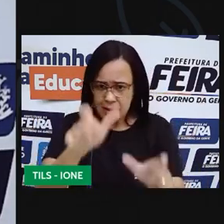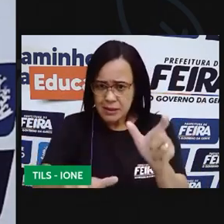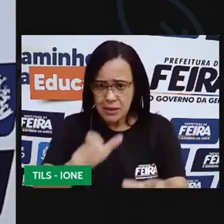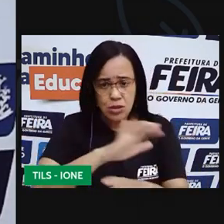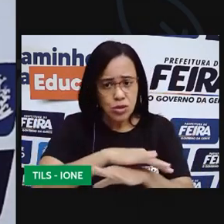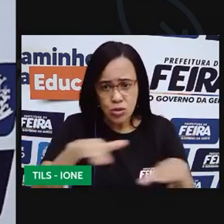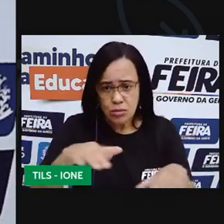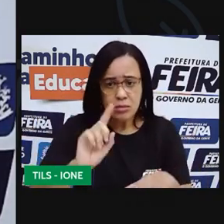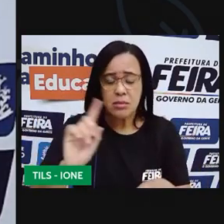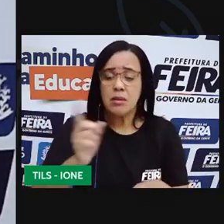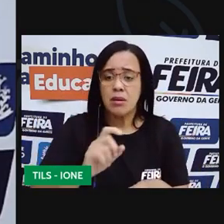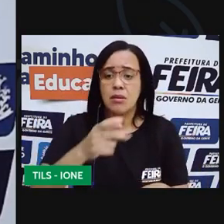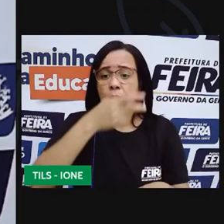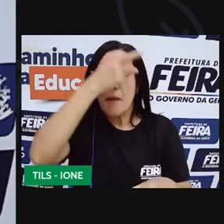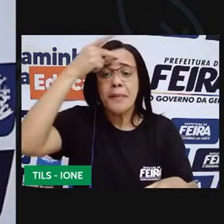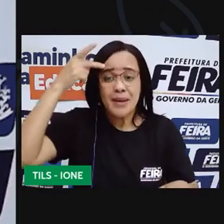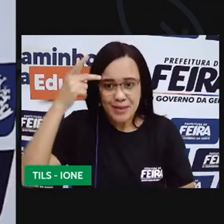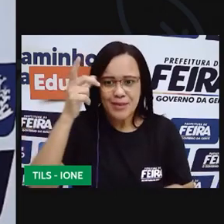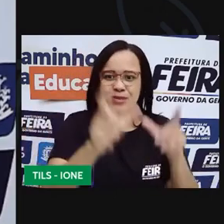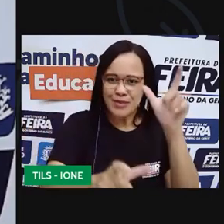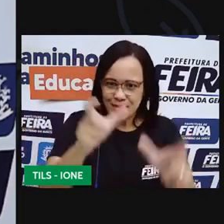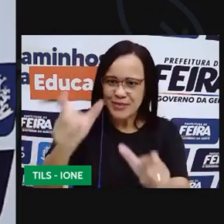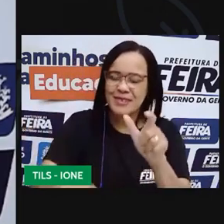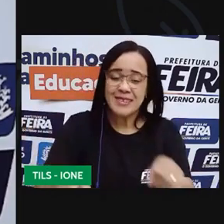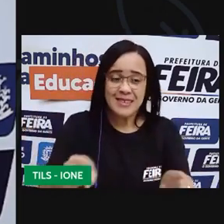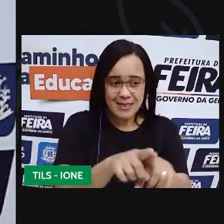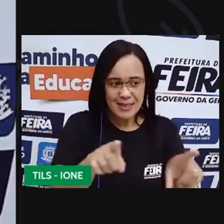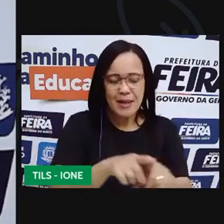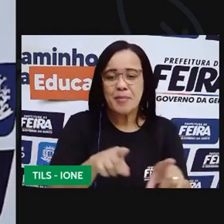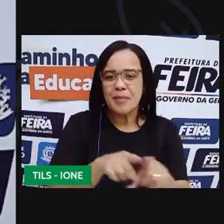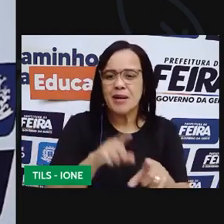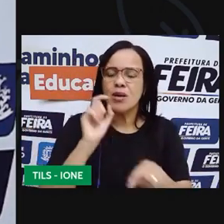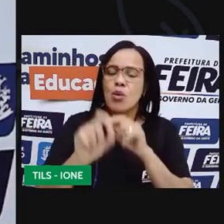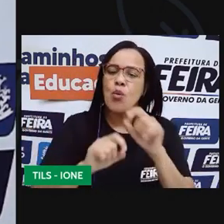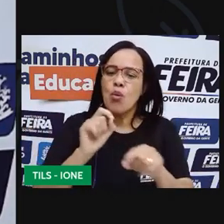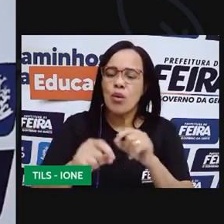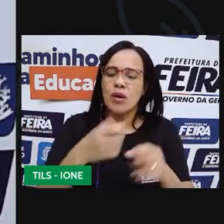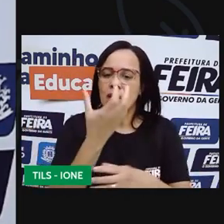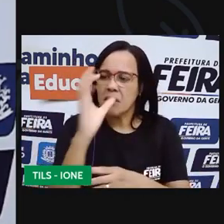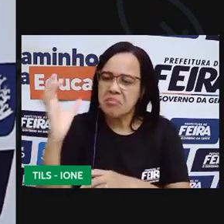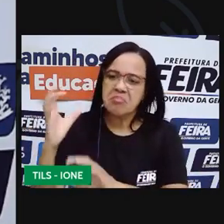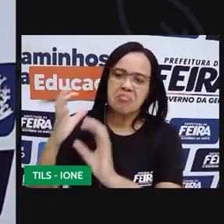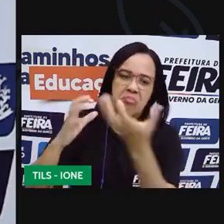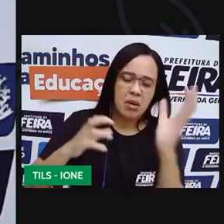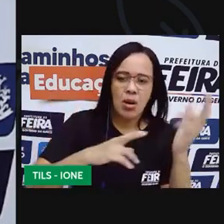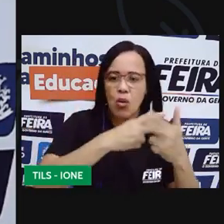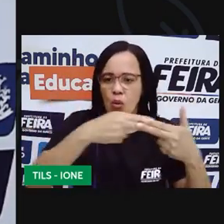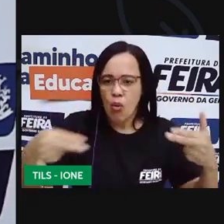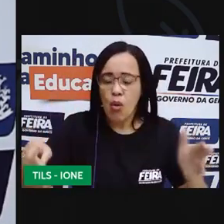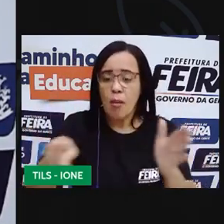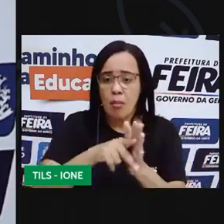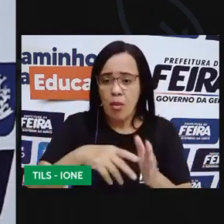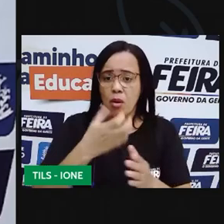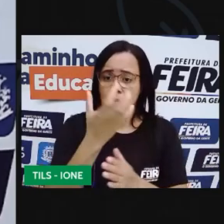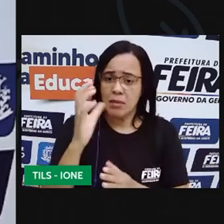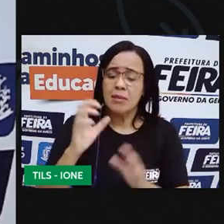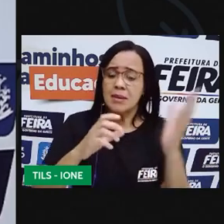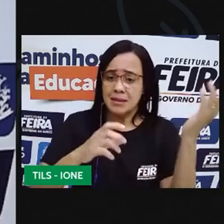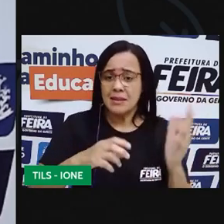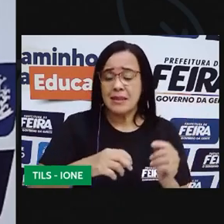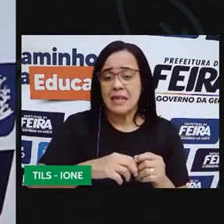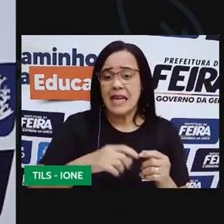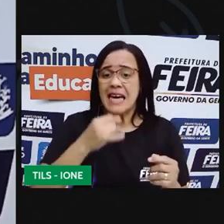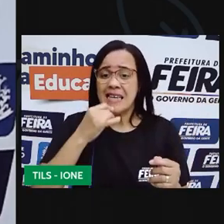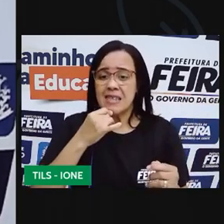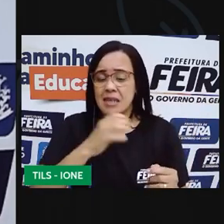outros elementos da natureza como animais, plantas que são diversos.